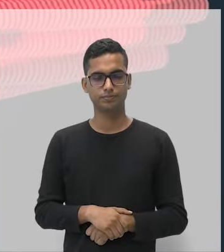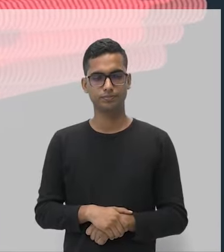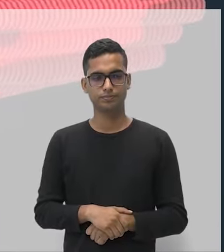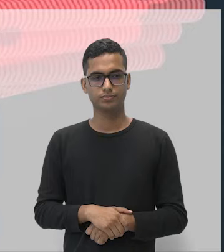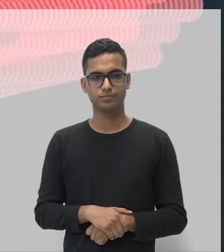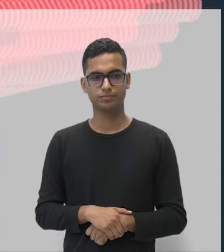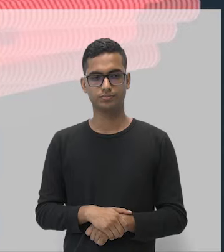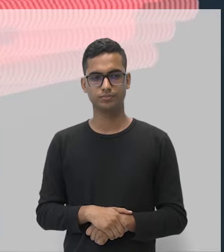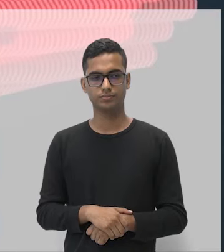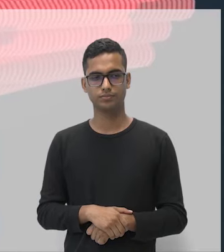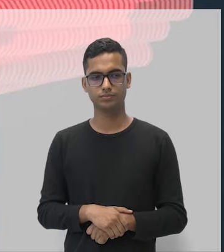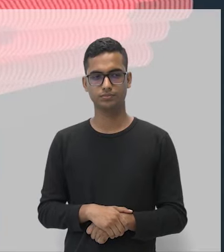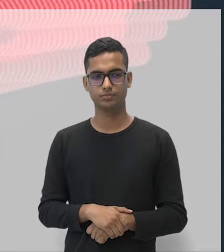fixando, voltando aqui.